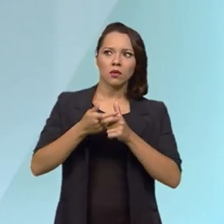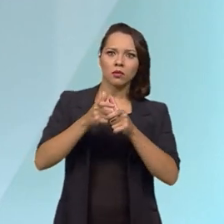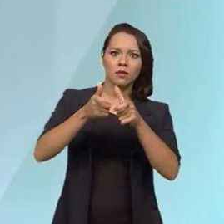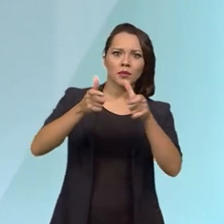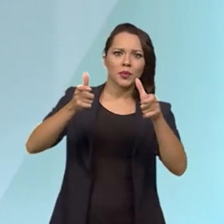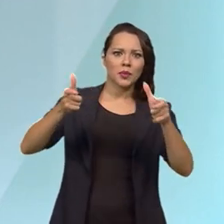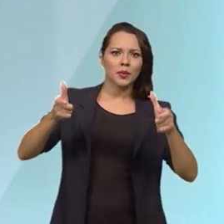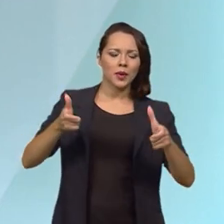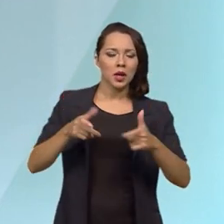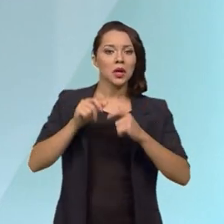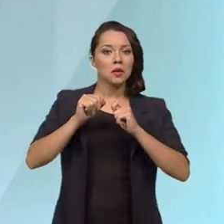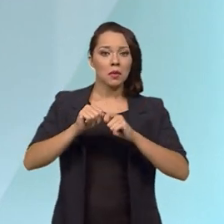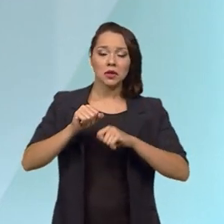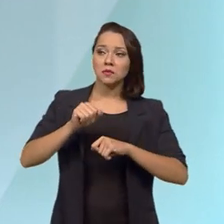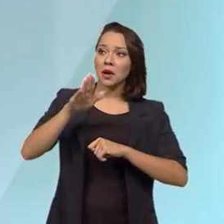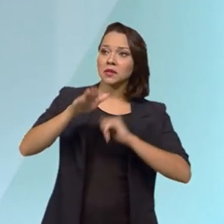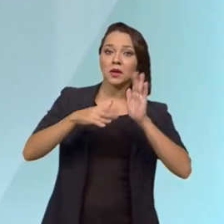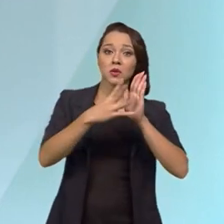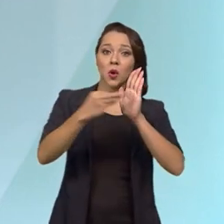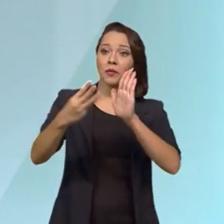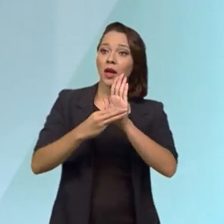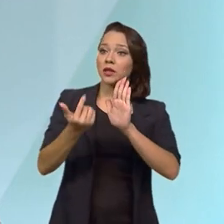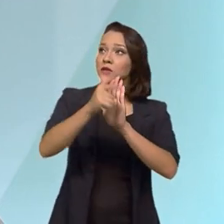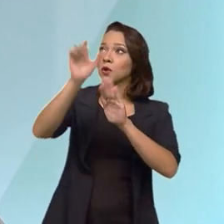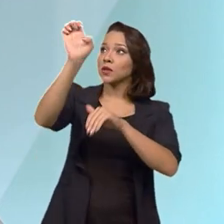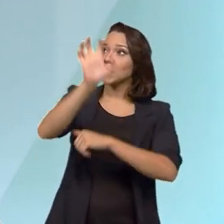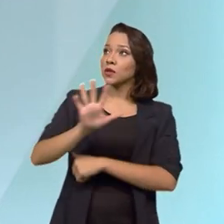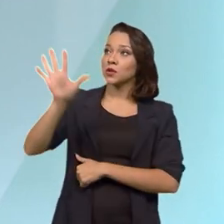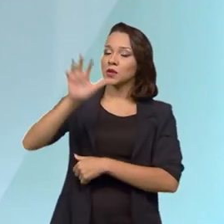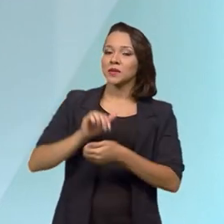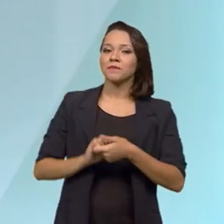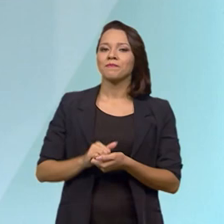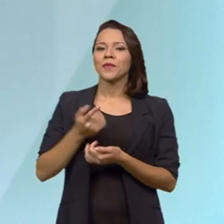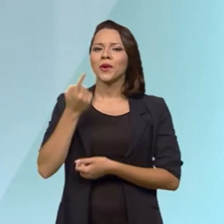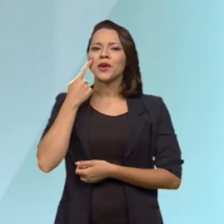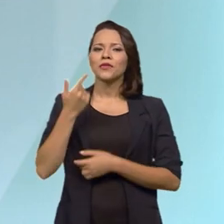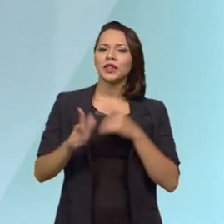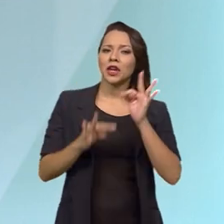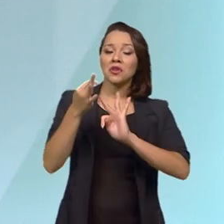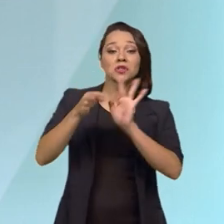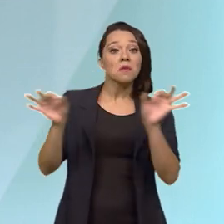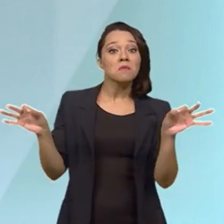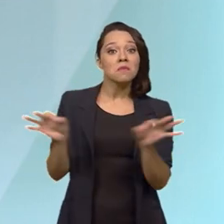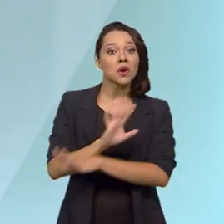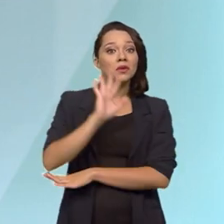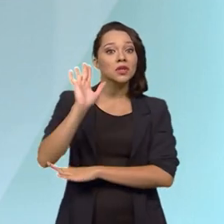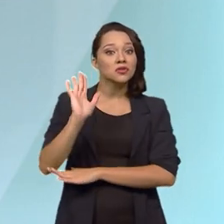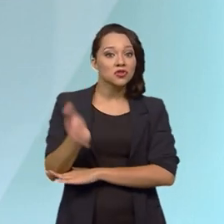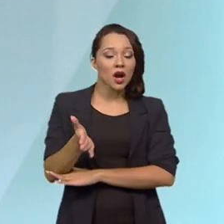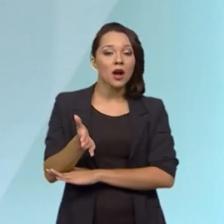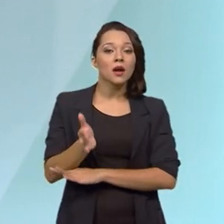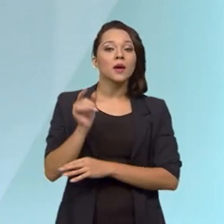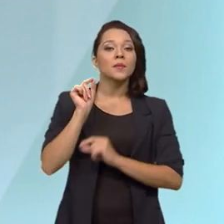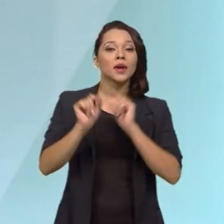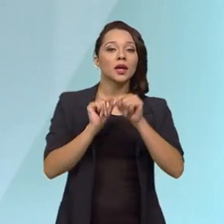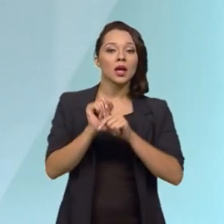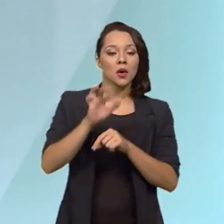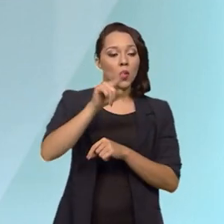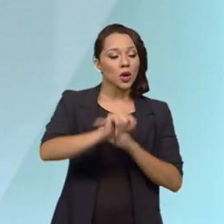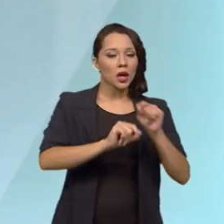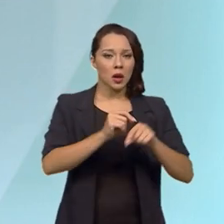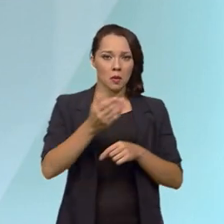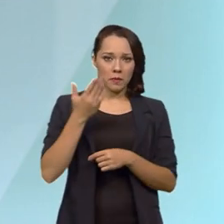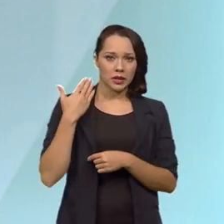e podem ser multiplicadas em outras regiões. O que eu encontrei? Tecnologia pronta para absorver aquilo que era